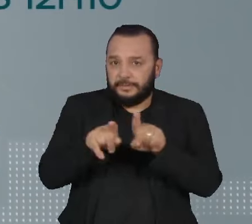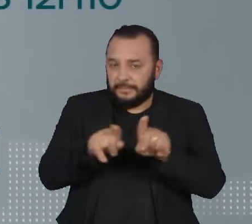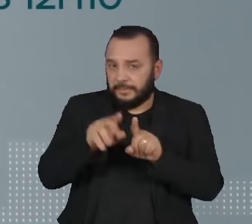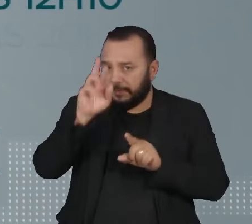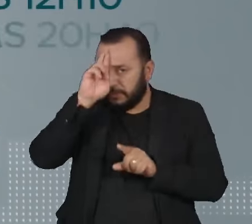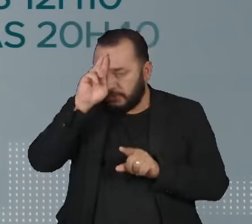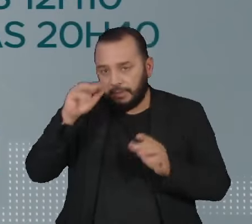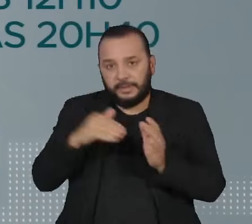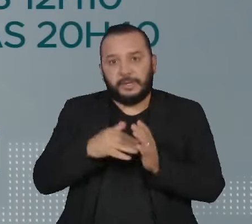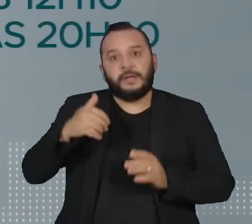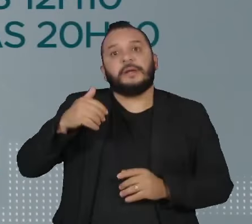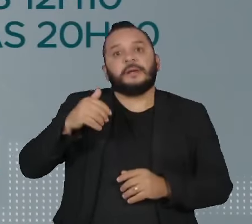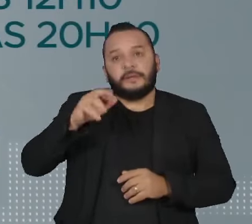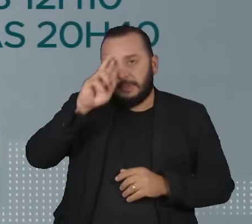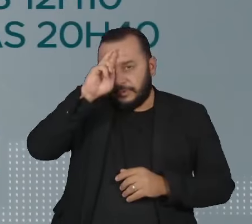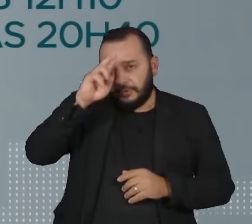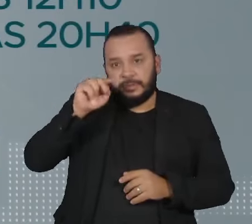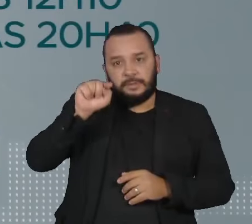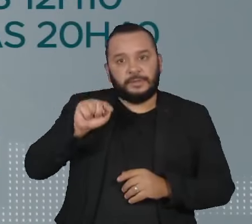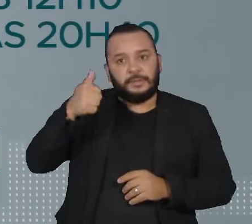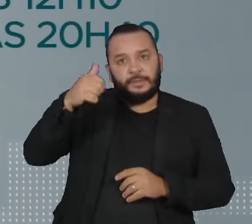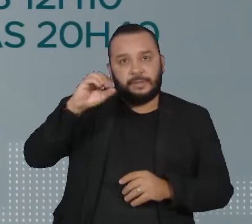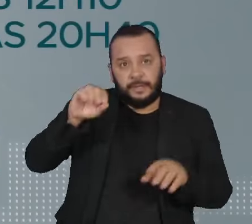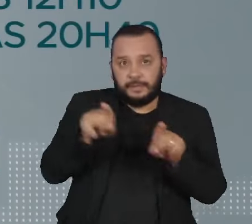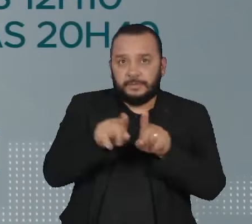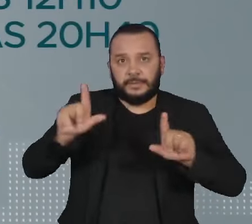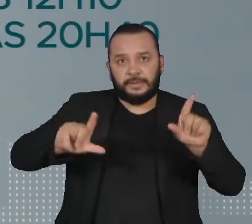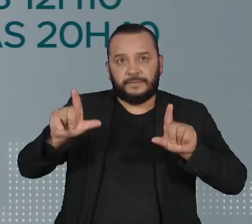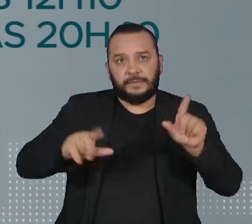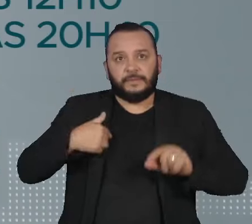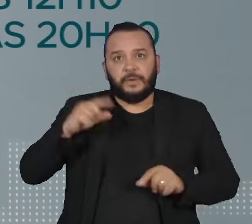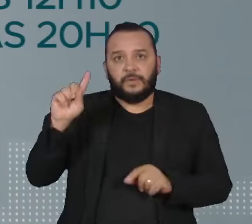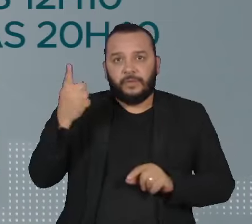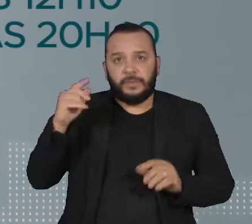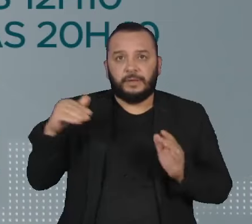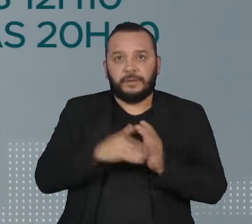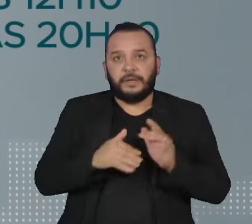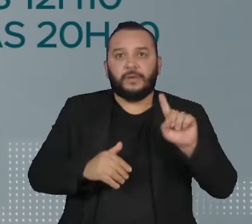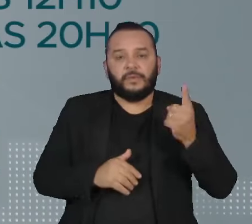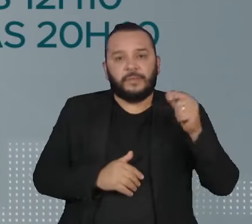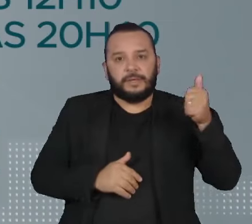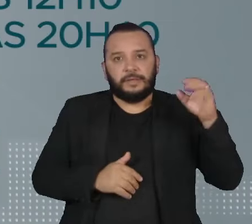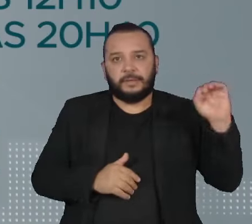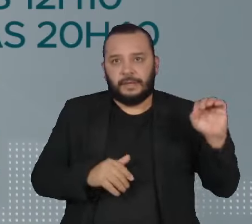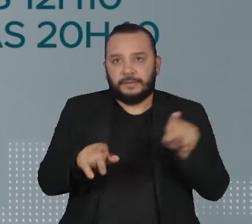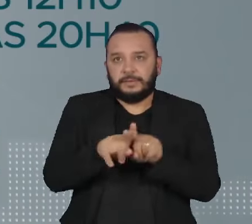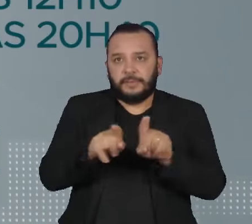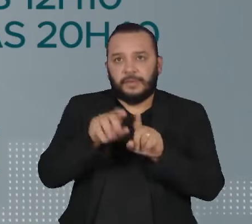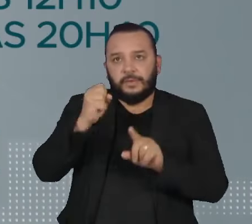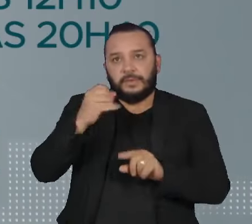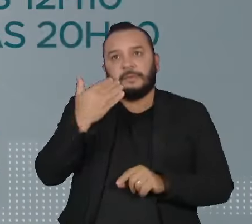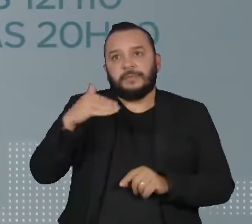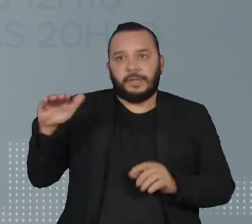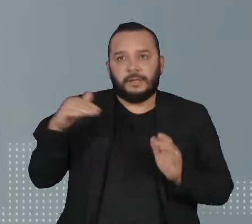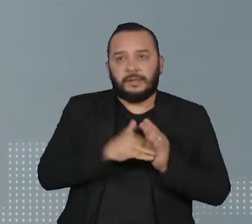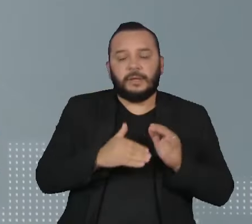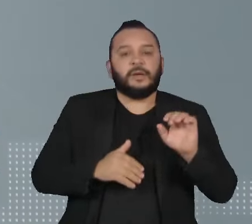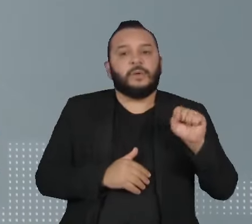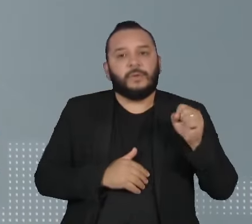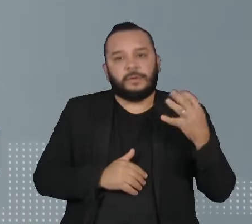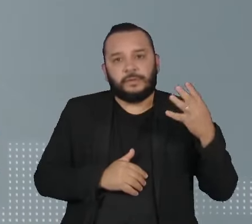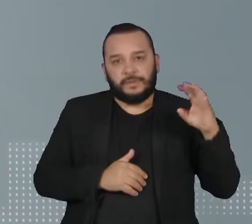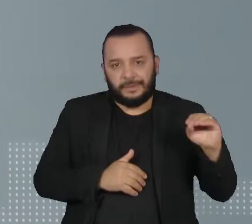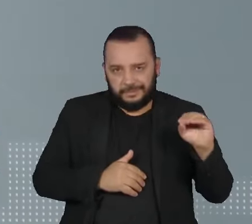Na televisão, da 1 da tarde às 1 e 10 e das 8 e meia da noite às 8 e 40. Além